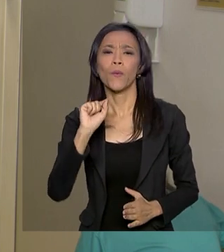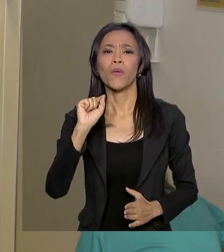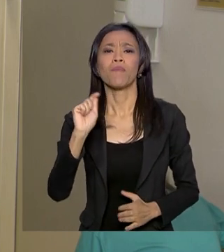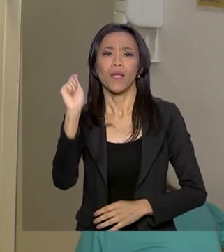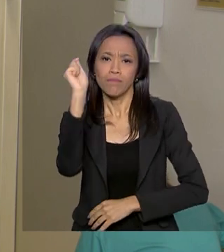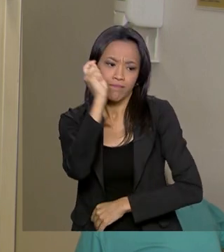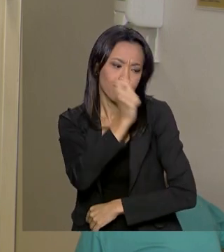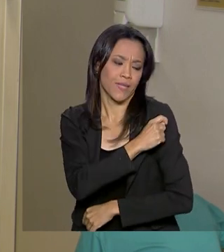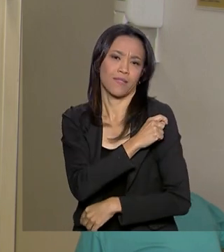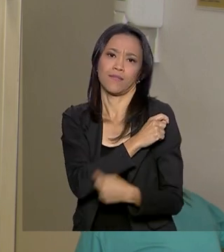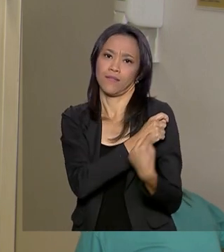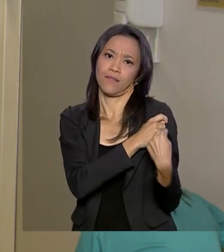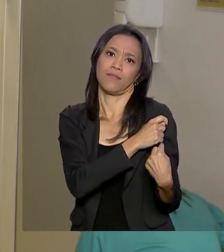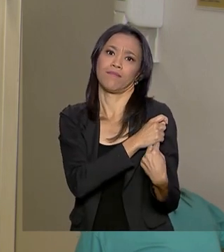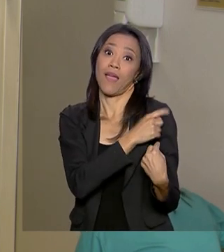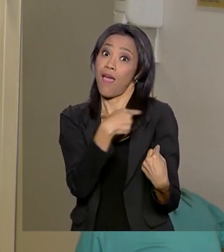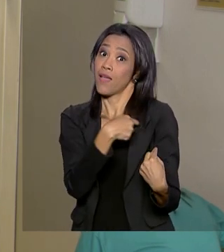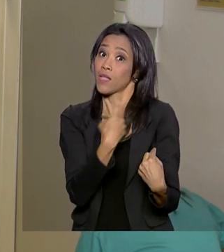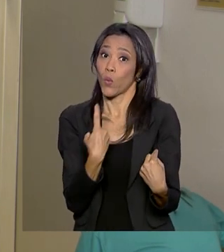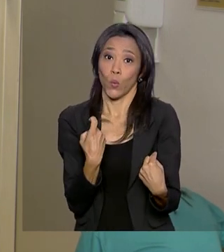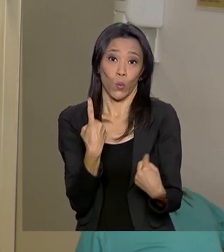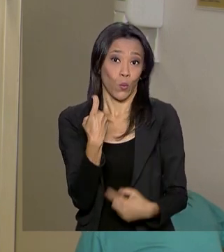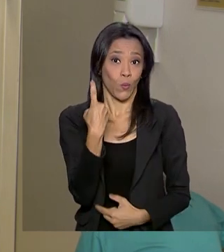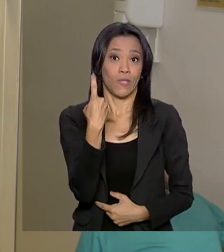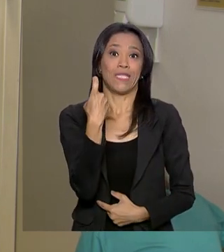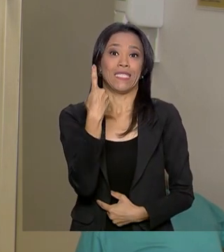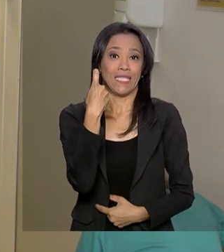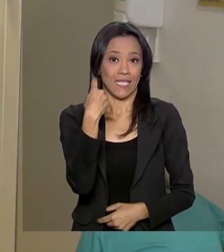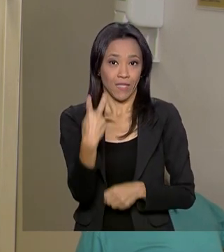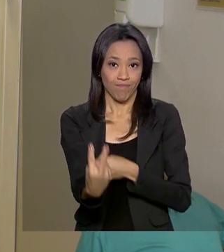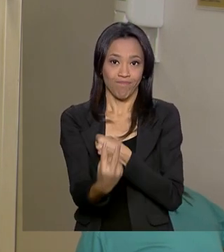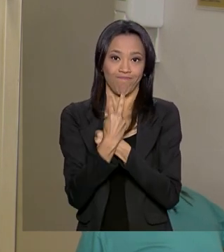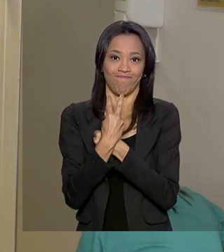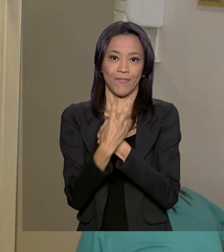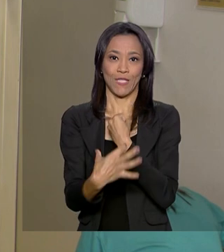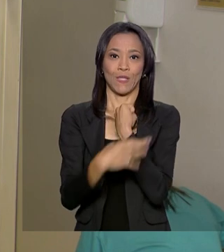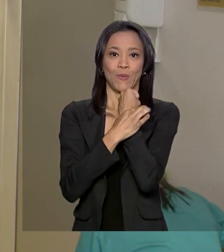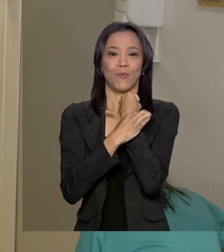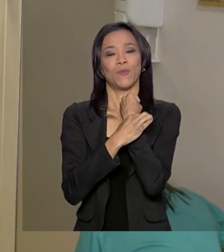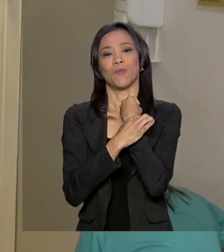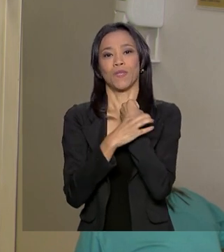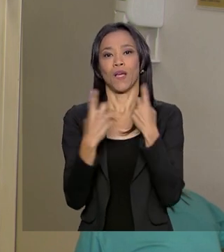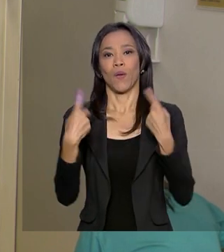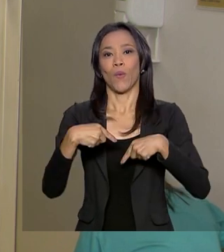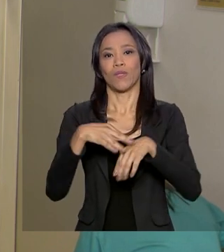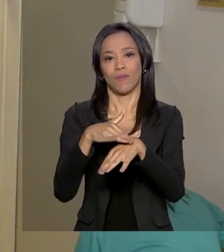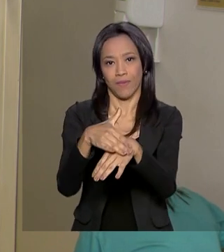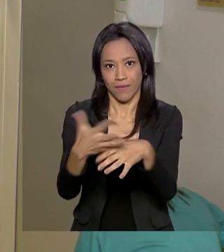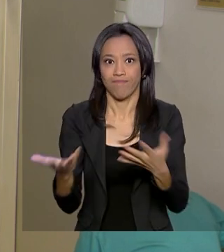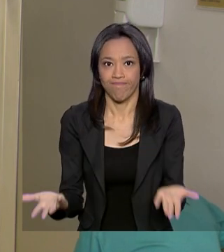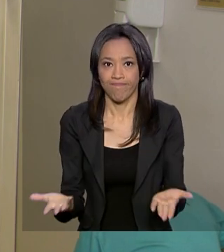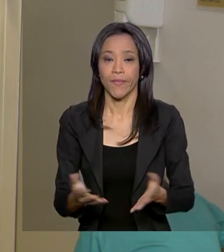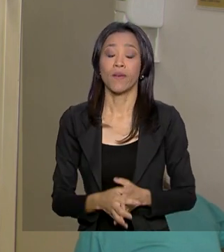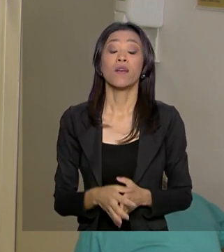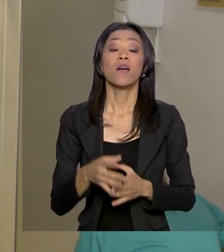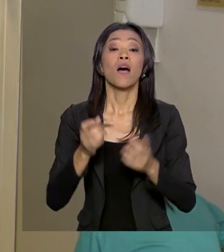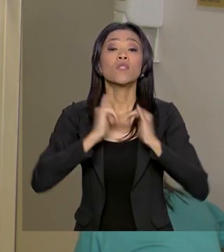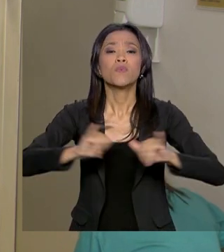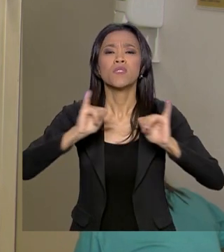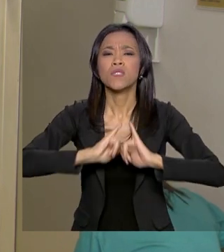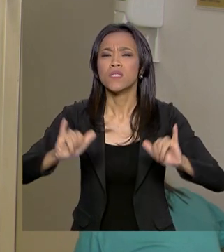a vacina, já que esta é a única forma de prevenção contra o sarampo. A campanha foi voltada para